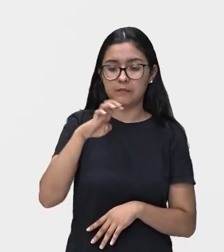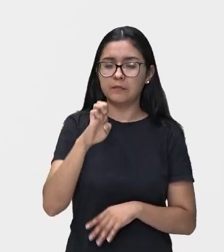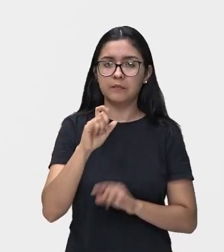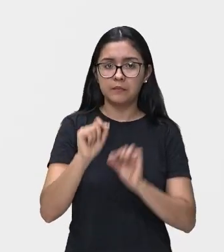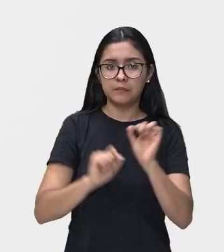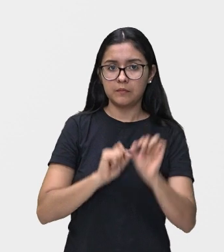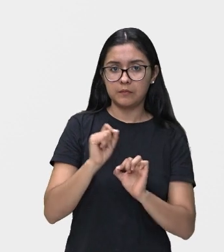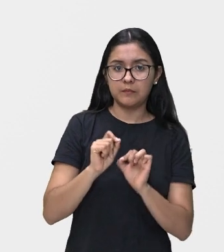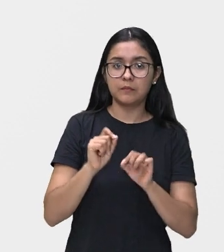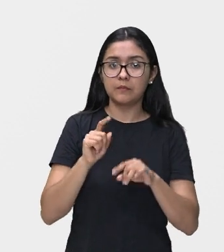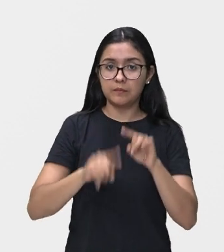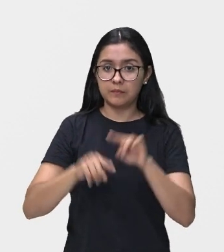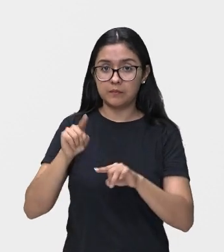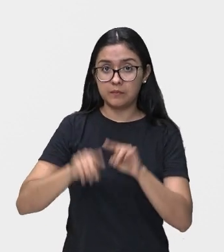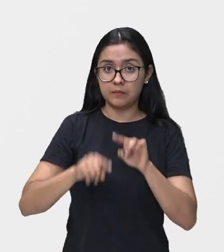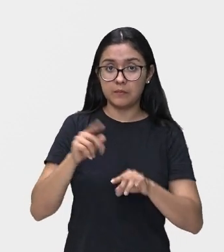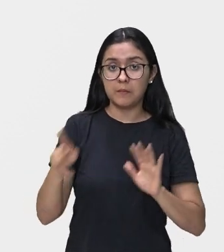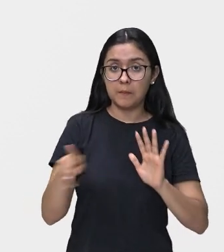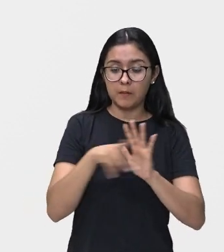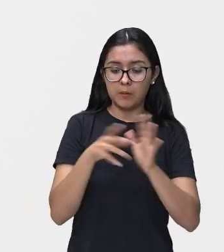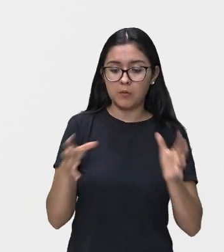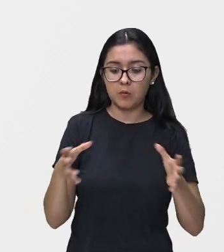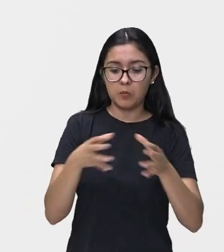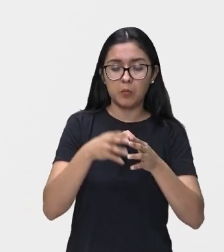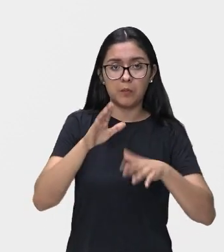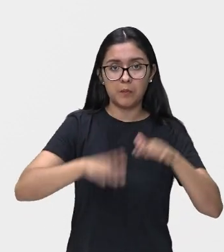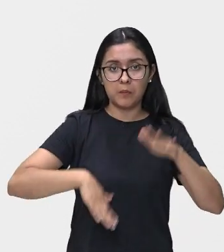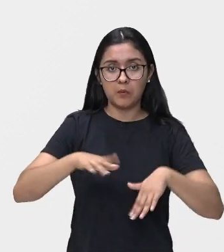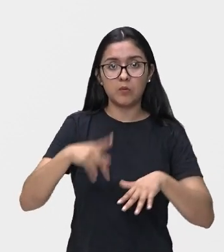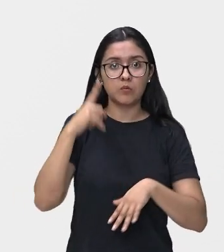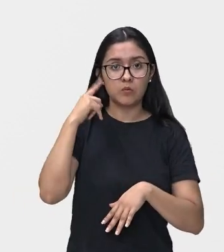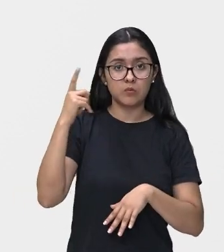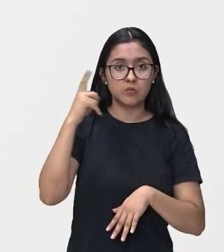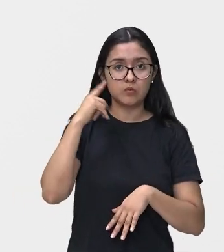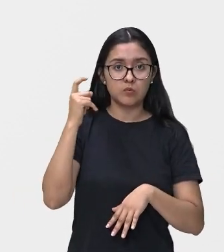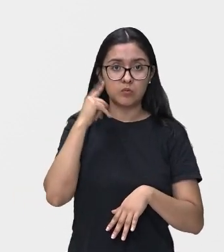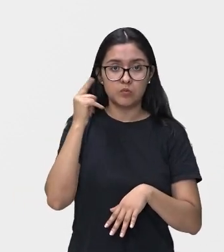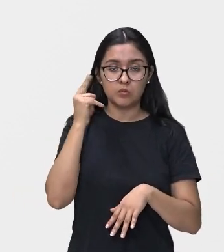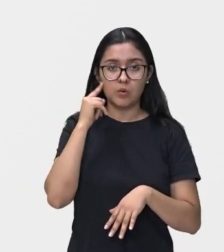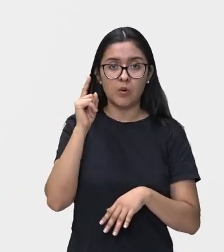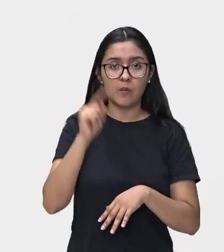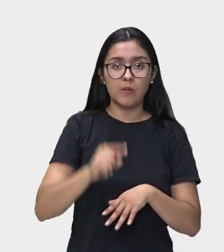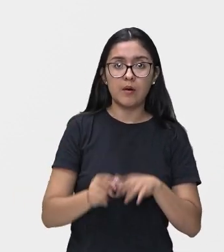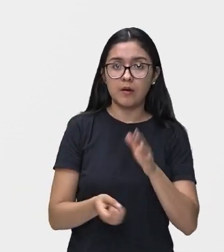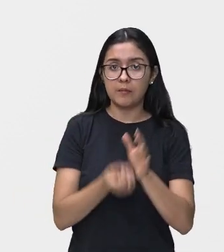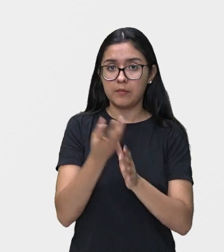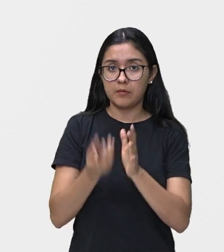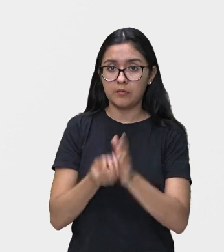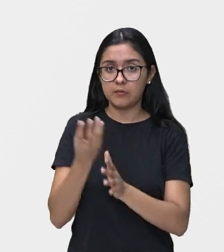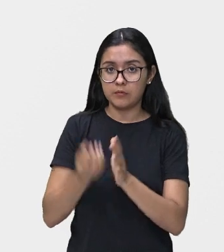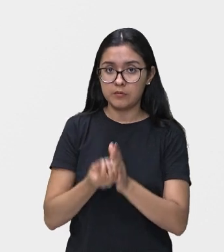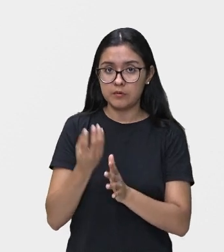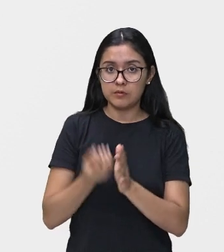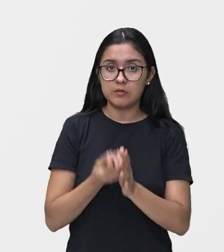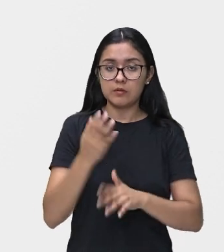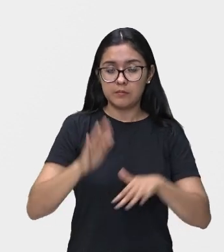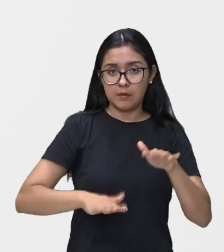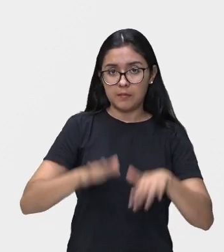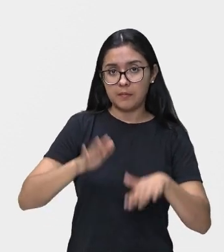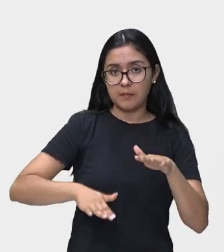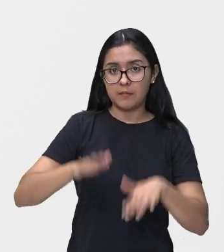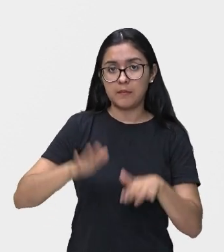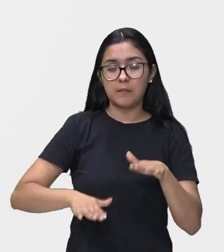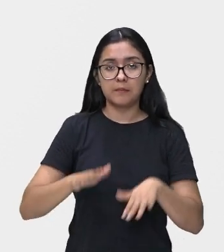São instrumentos de percussão. O som é produzido por uma membrana esticada e é gerado por